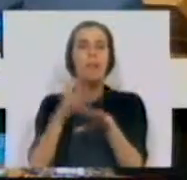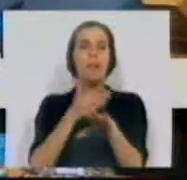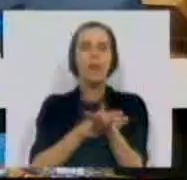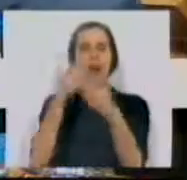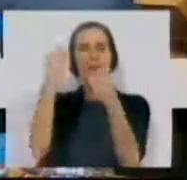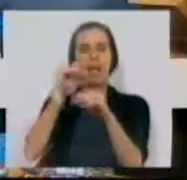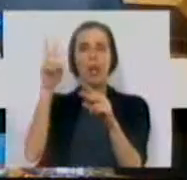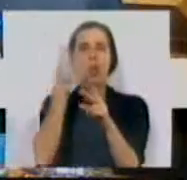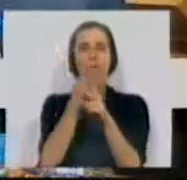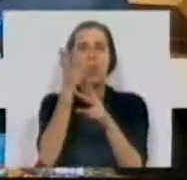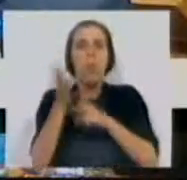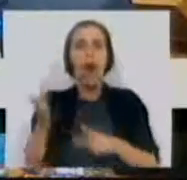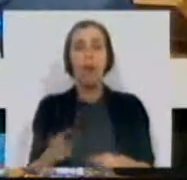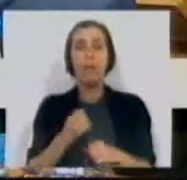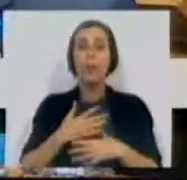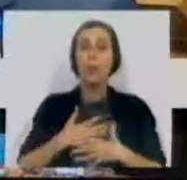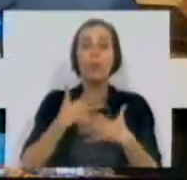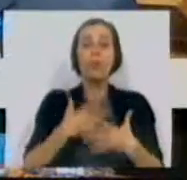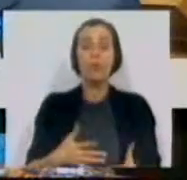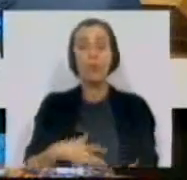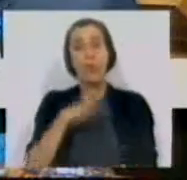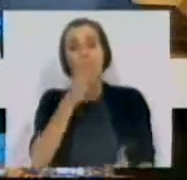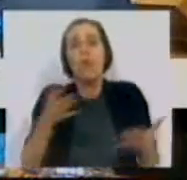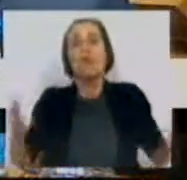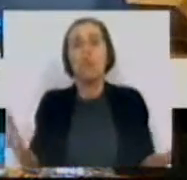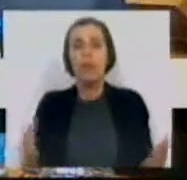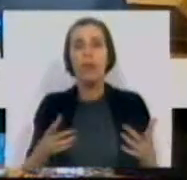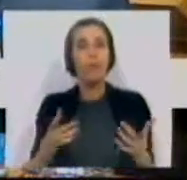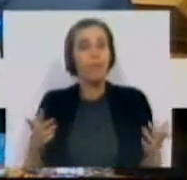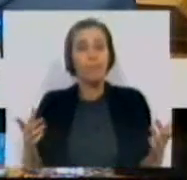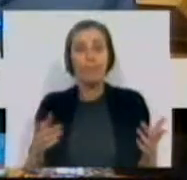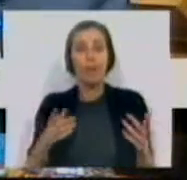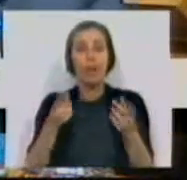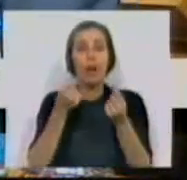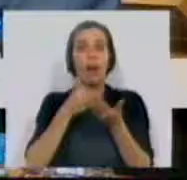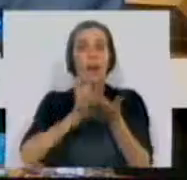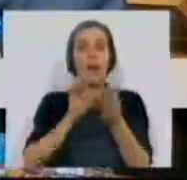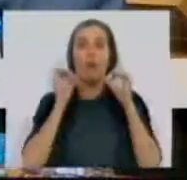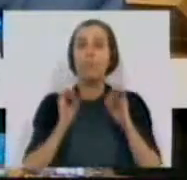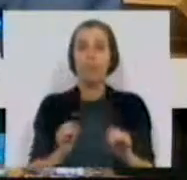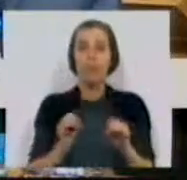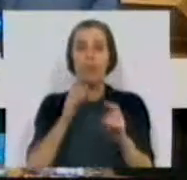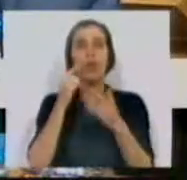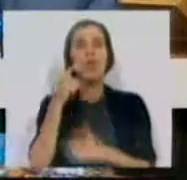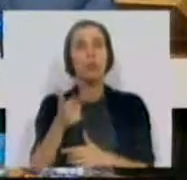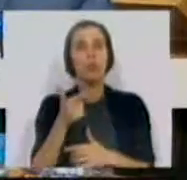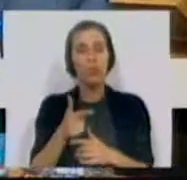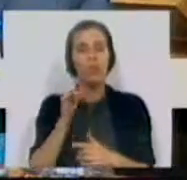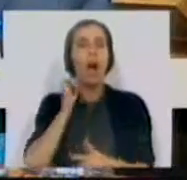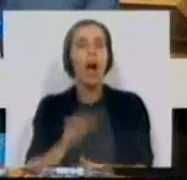é o seu ensino dual. E o profissional, já agora digo-lhe, está a agonizar sem financiamento das turmas